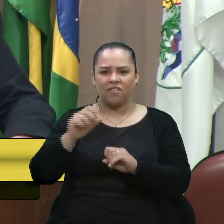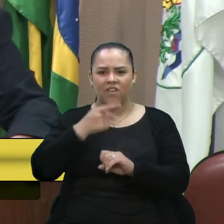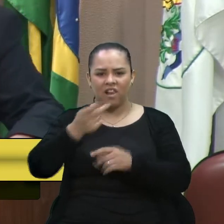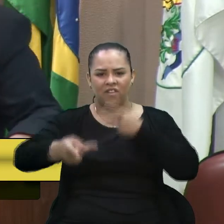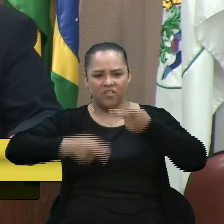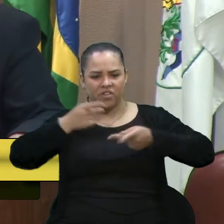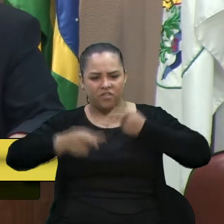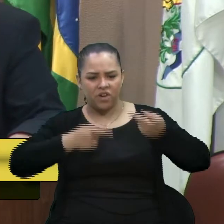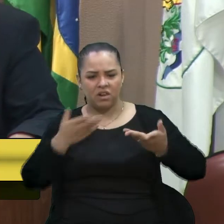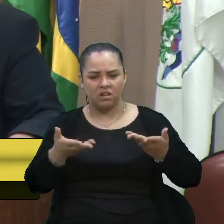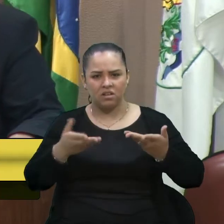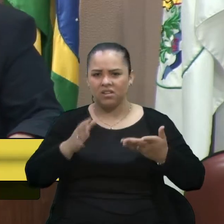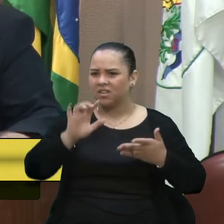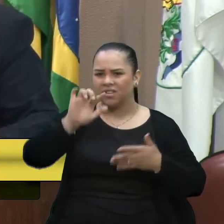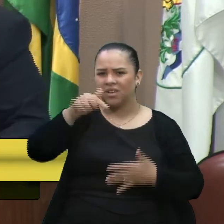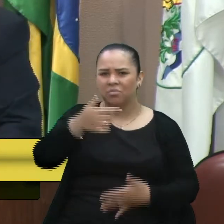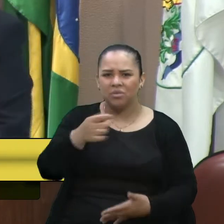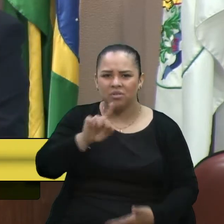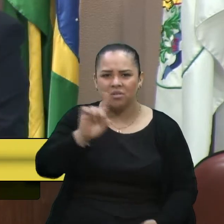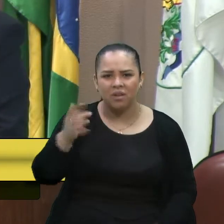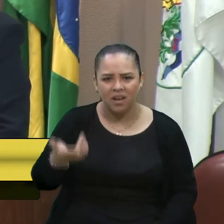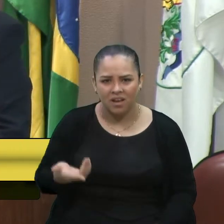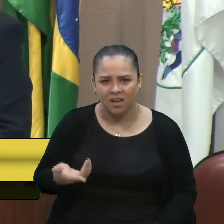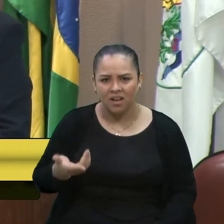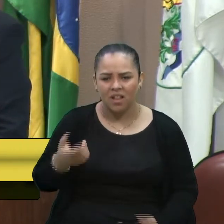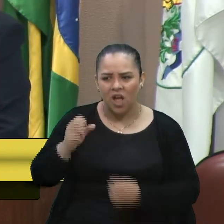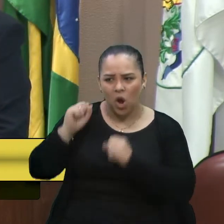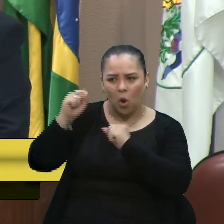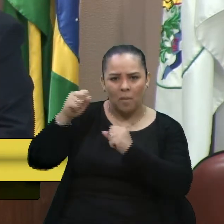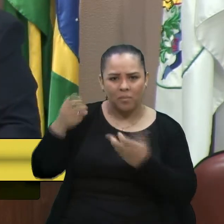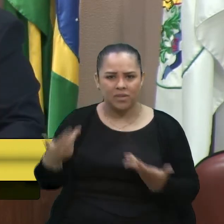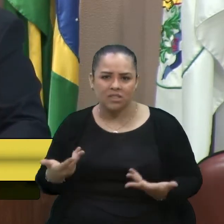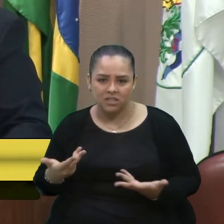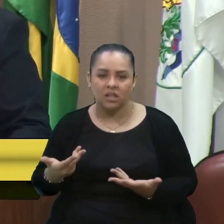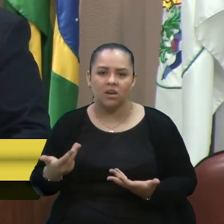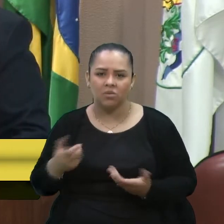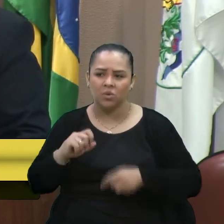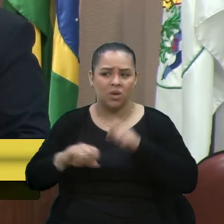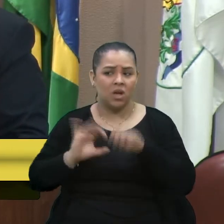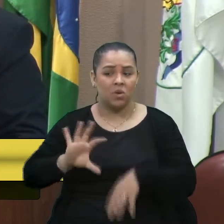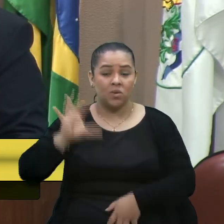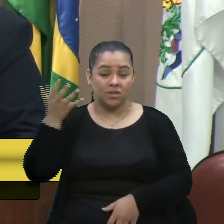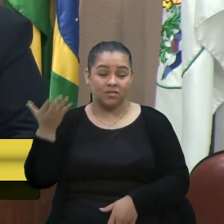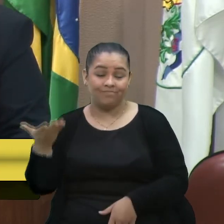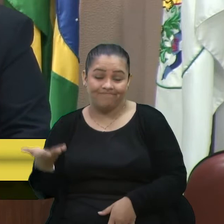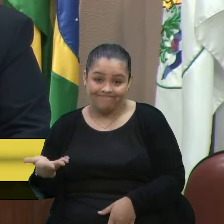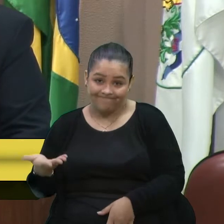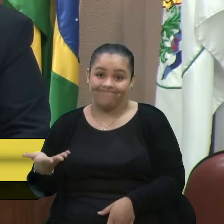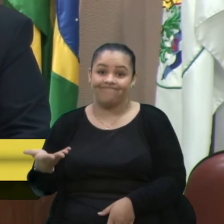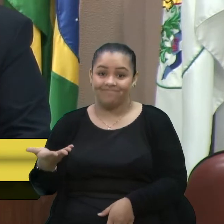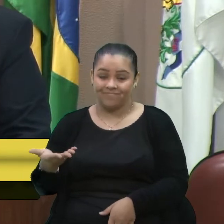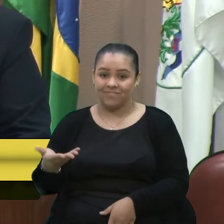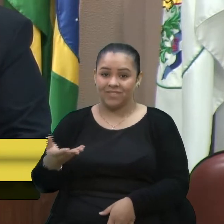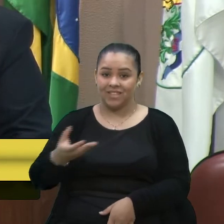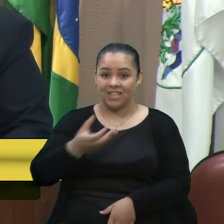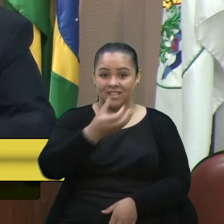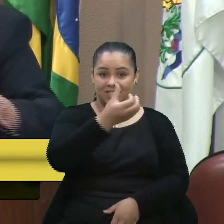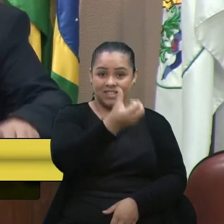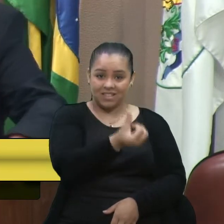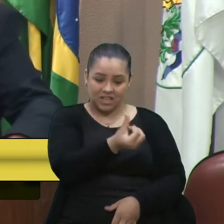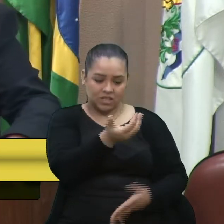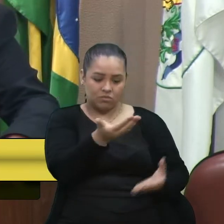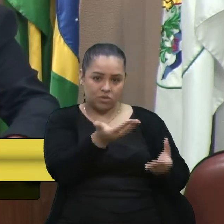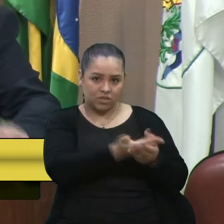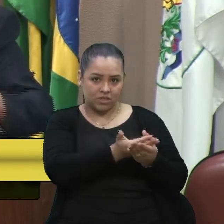isso não é... essa comemoração não é bem o que aconteceu, né? Então, de seis ações que tinham